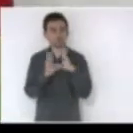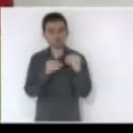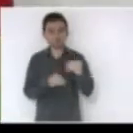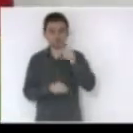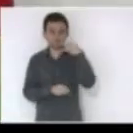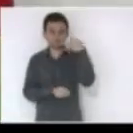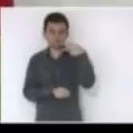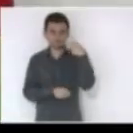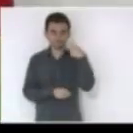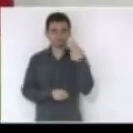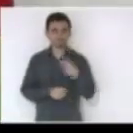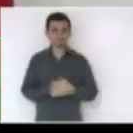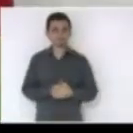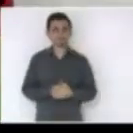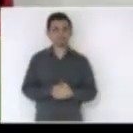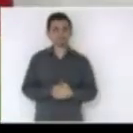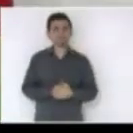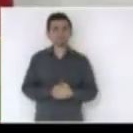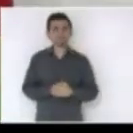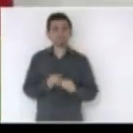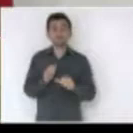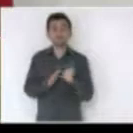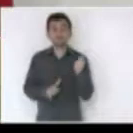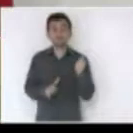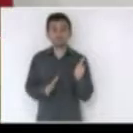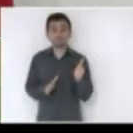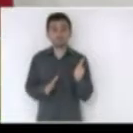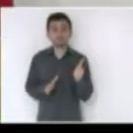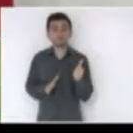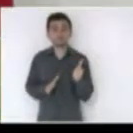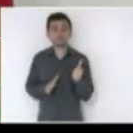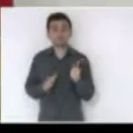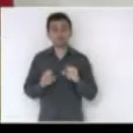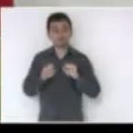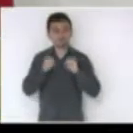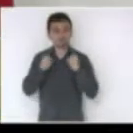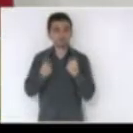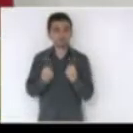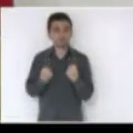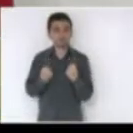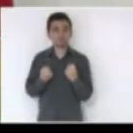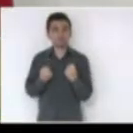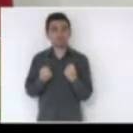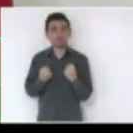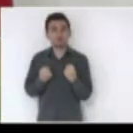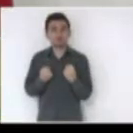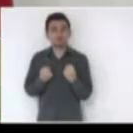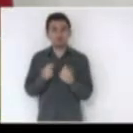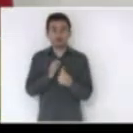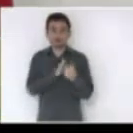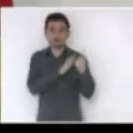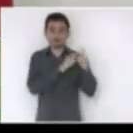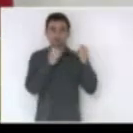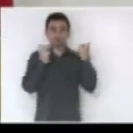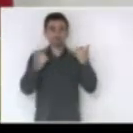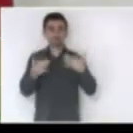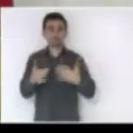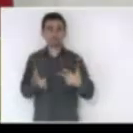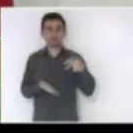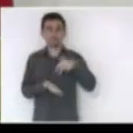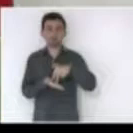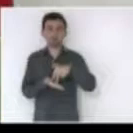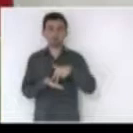senhor presidente primeiro reforçando o alguém que me precedeu falou aqui